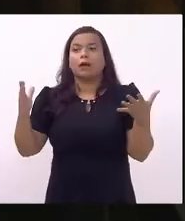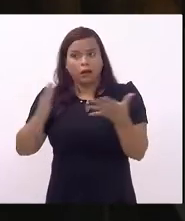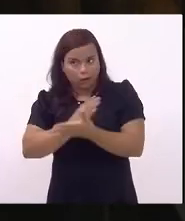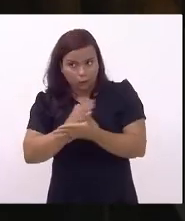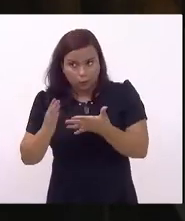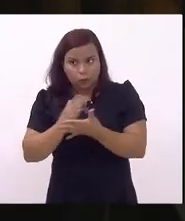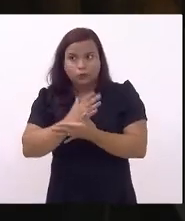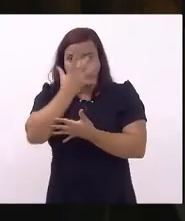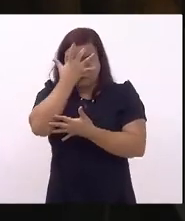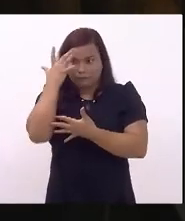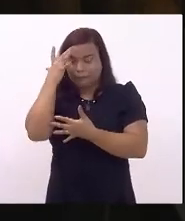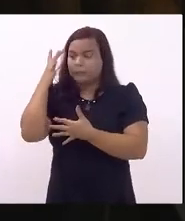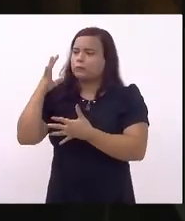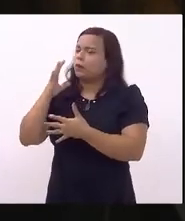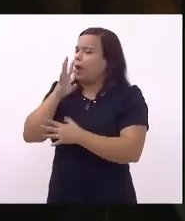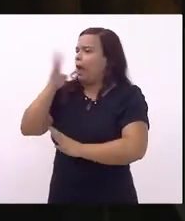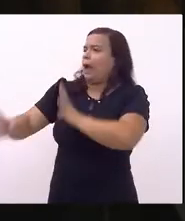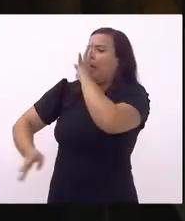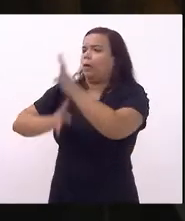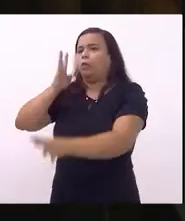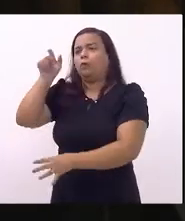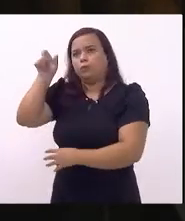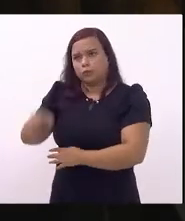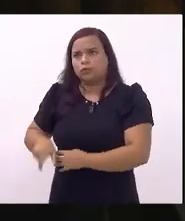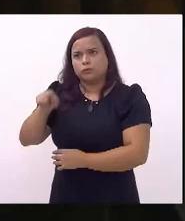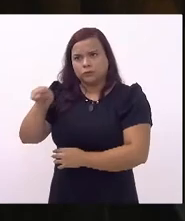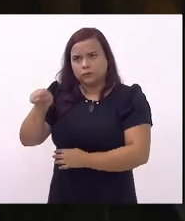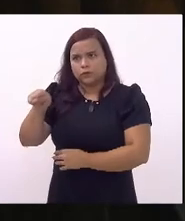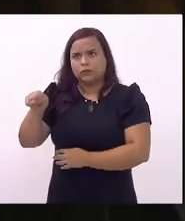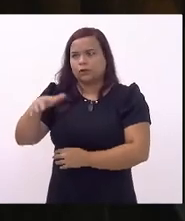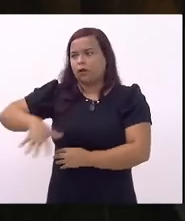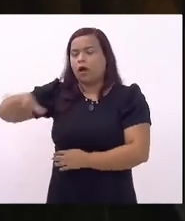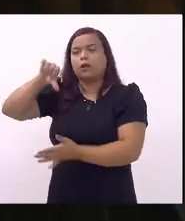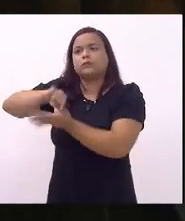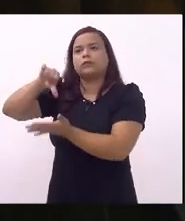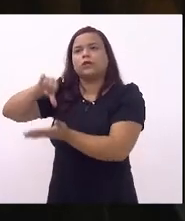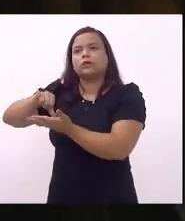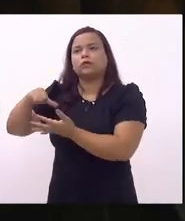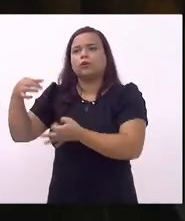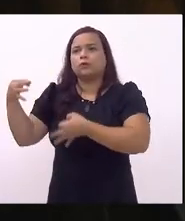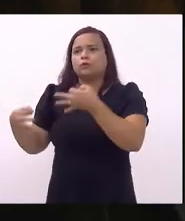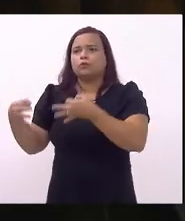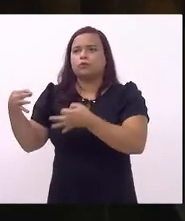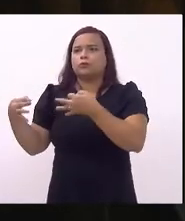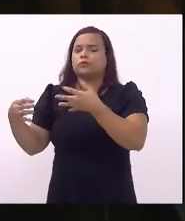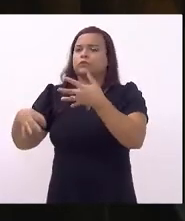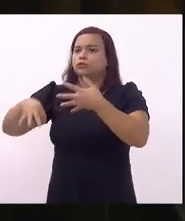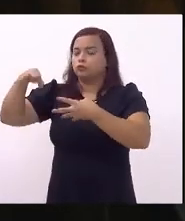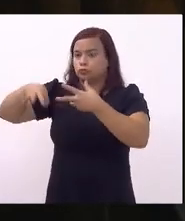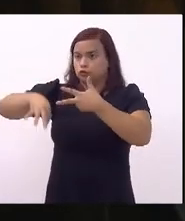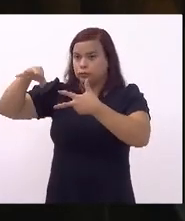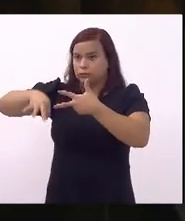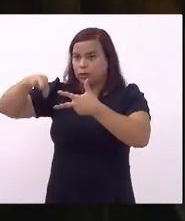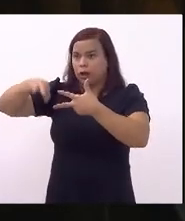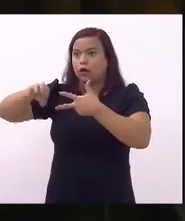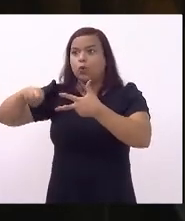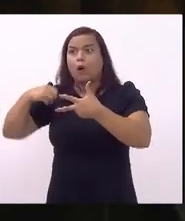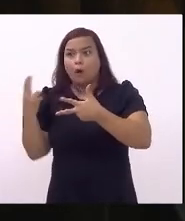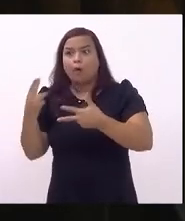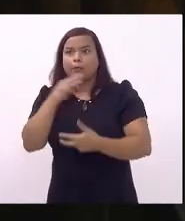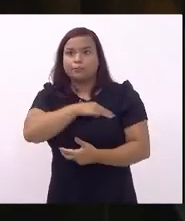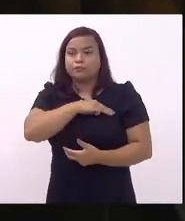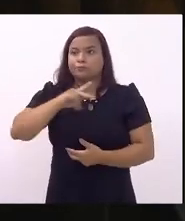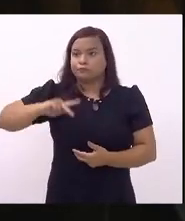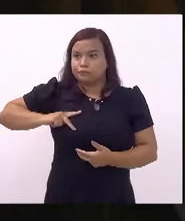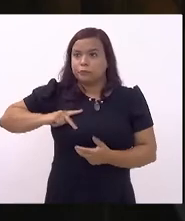detratores seja em setores do poder judiciário seja em setores do ministério público começam a sofrer